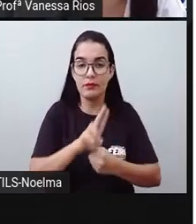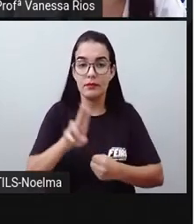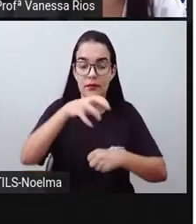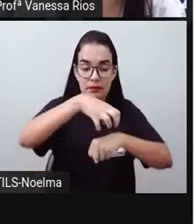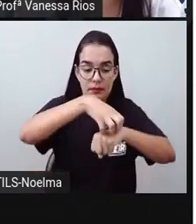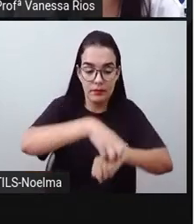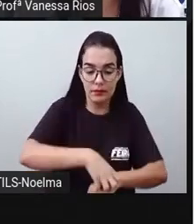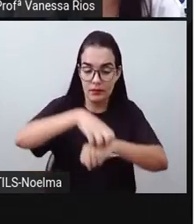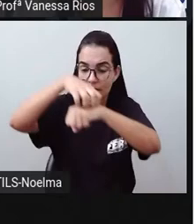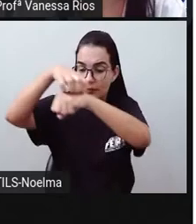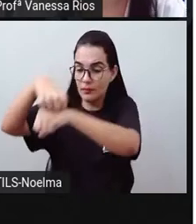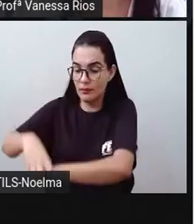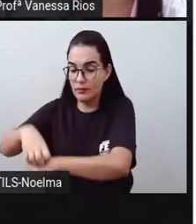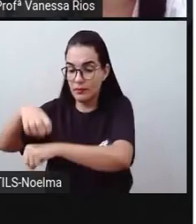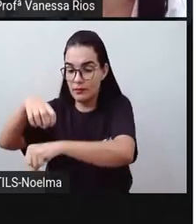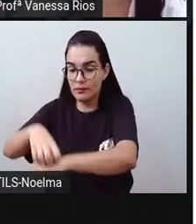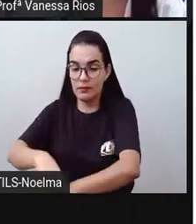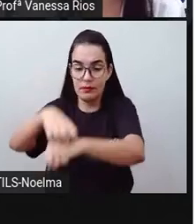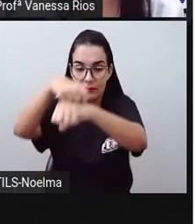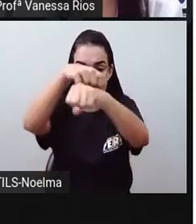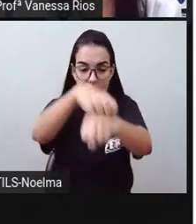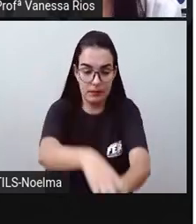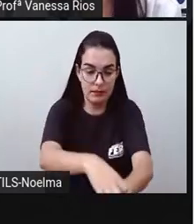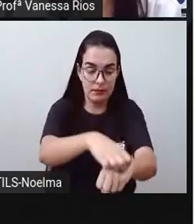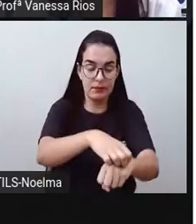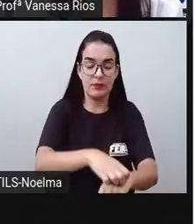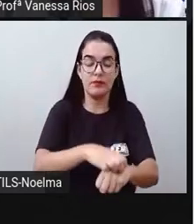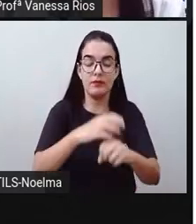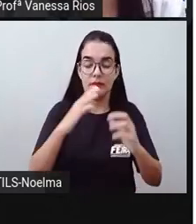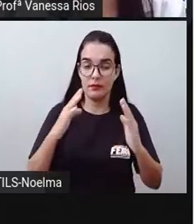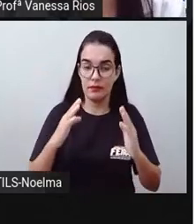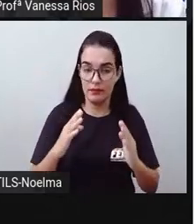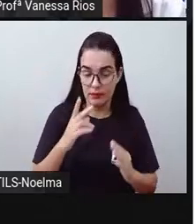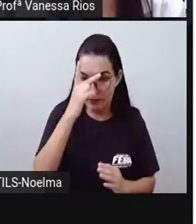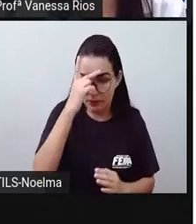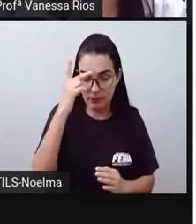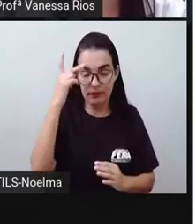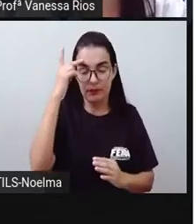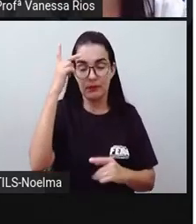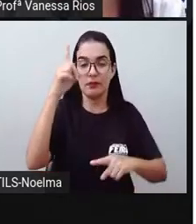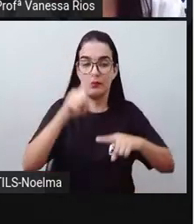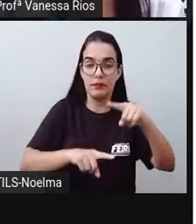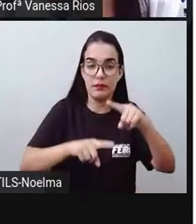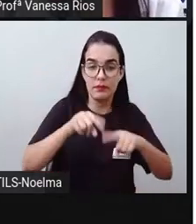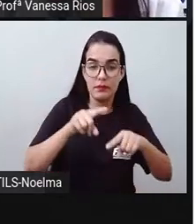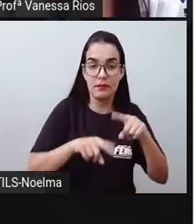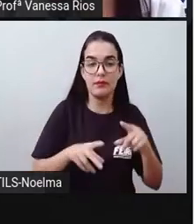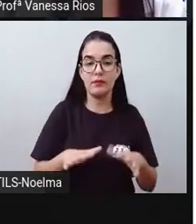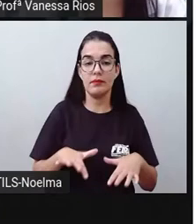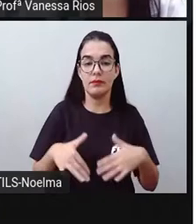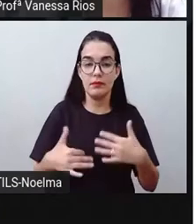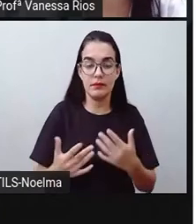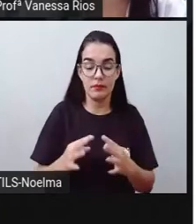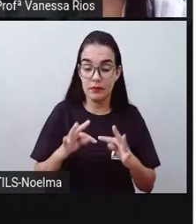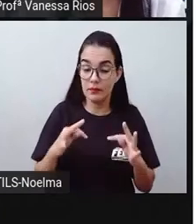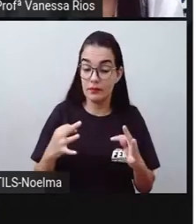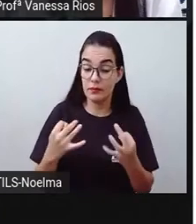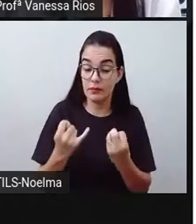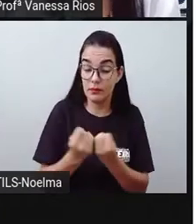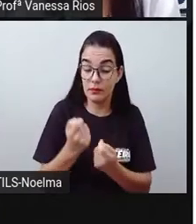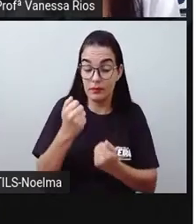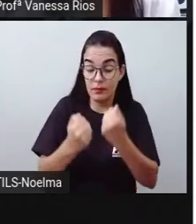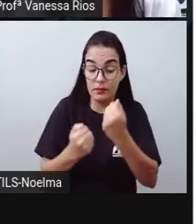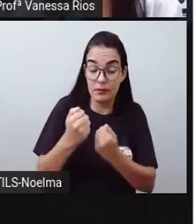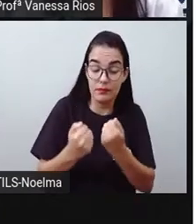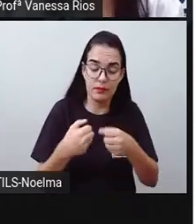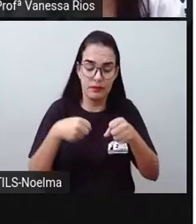pessoas e cargas de um lugar para outro. Então, todo equipamento, todo instrumento que é utilizado para